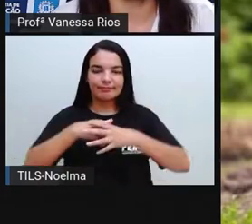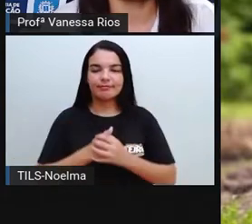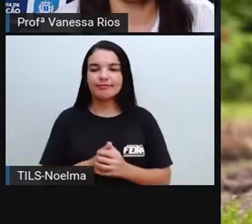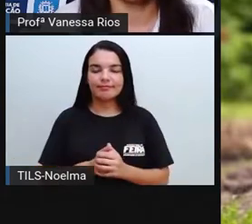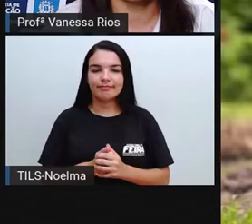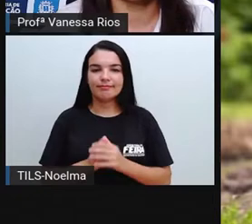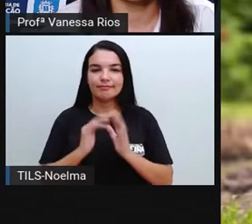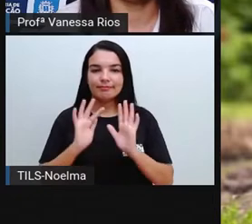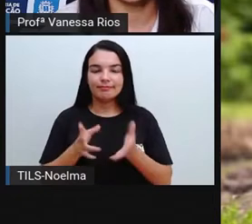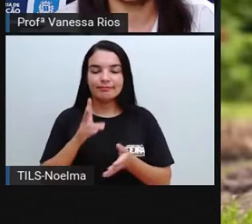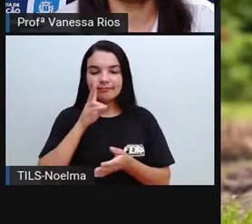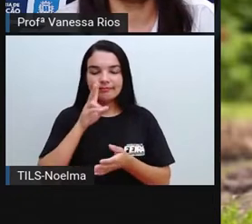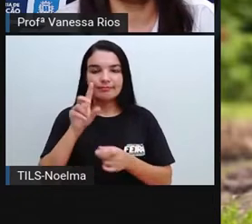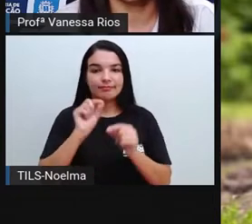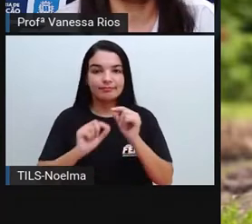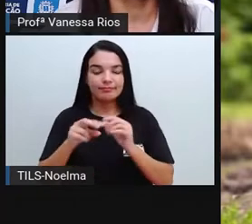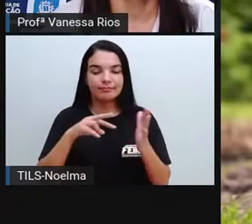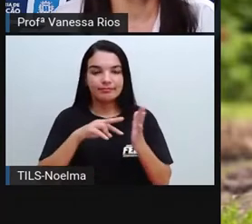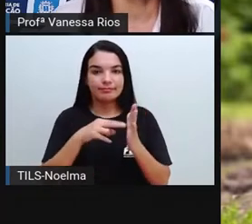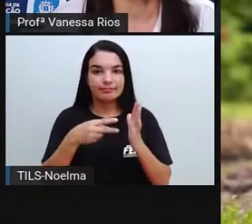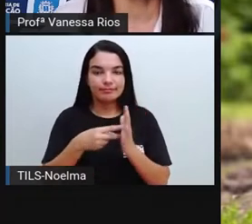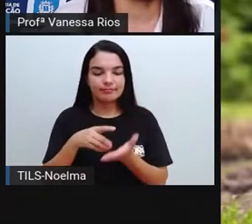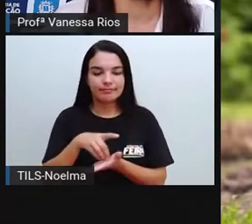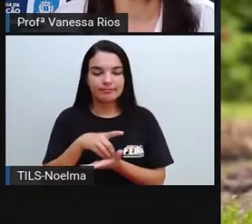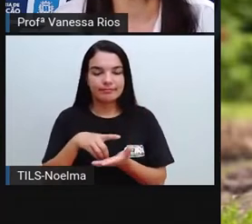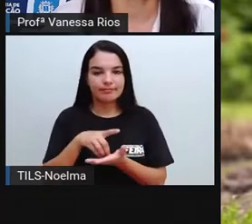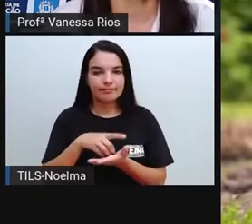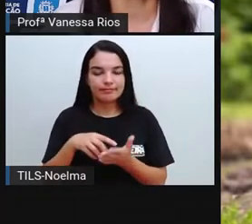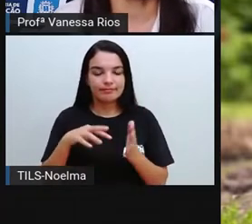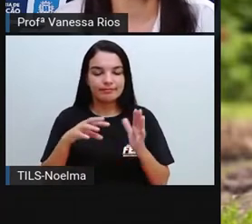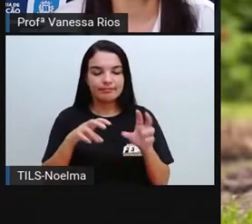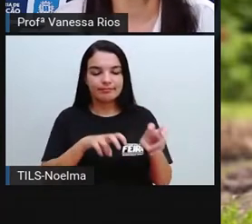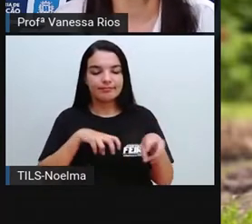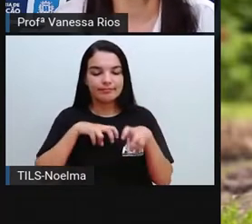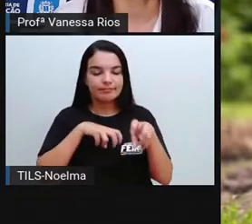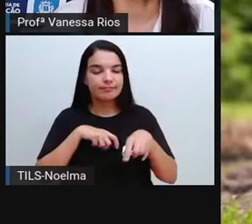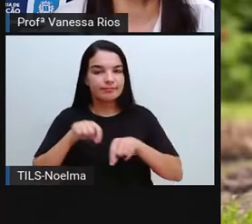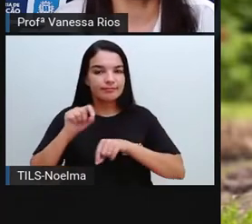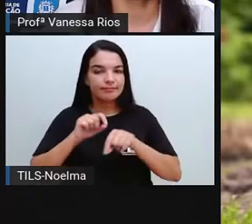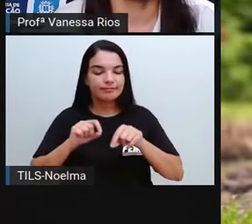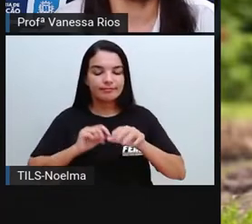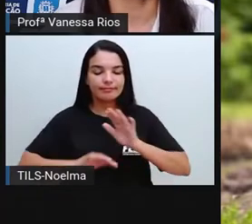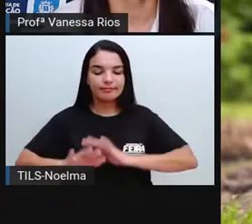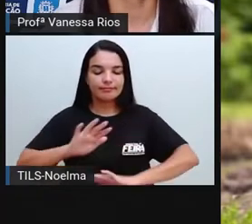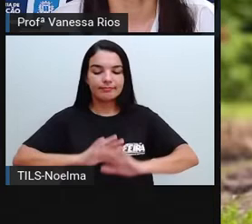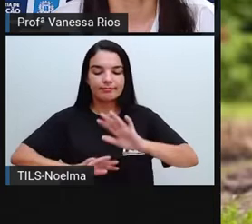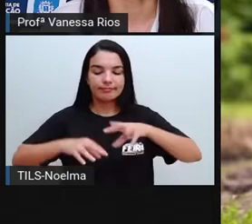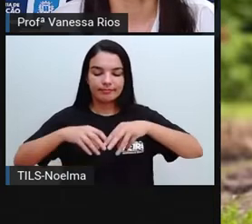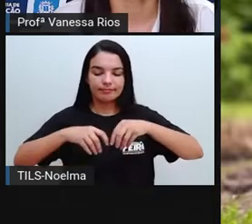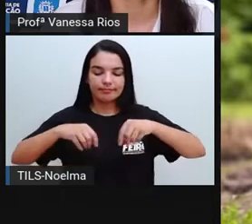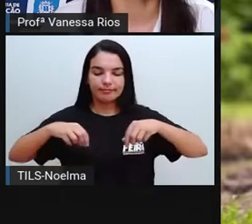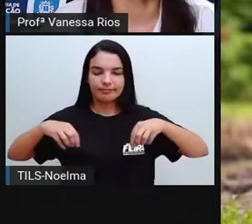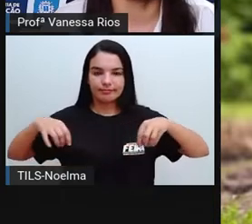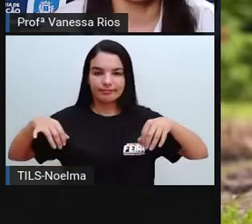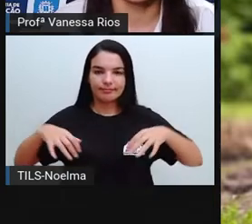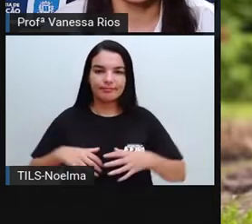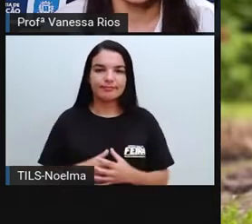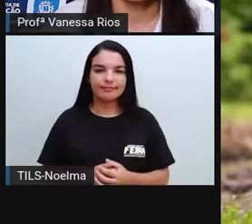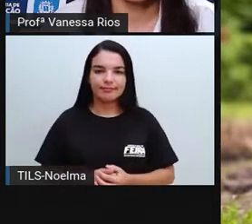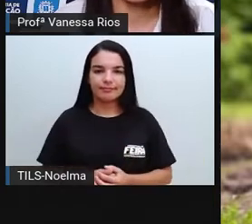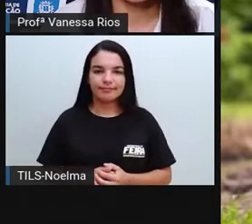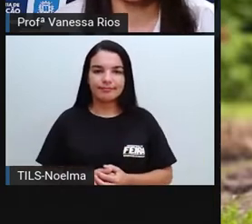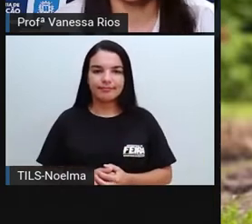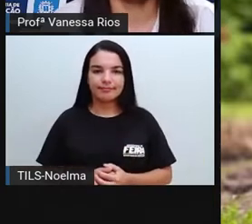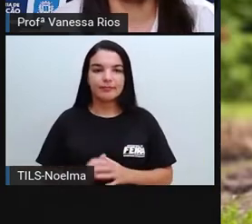definição e no conceito de agricultura, que está relacionado a ação do lidar com a terra, do cuidar da terra.